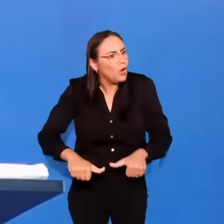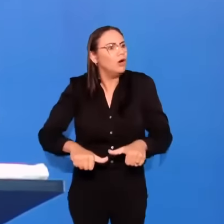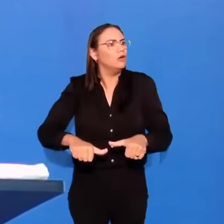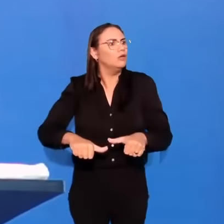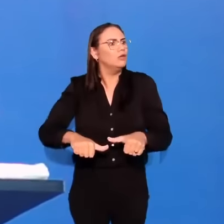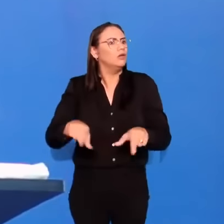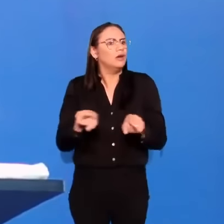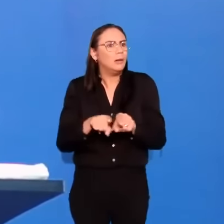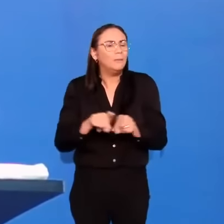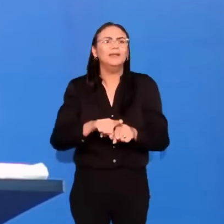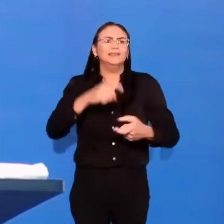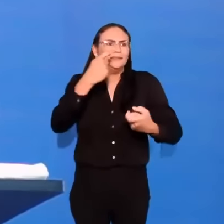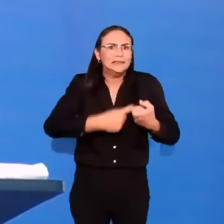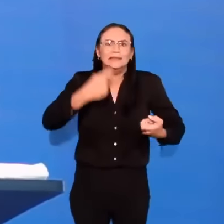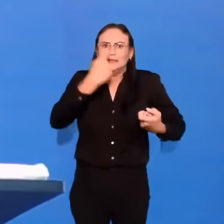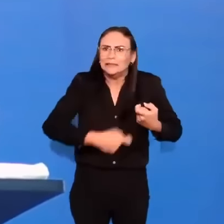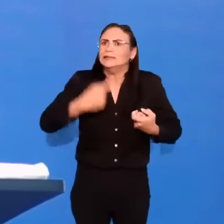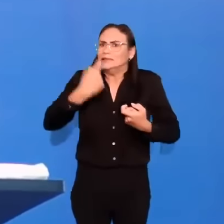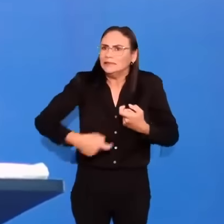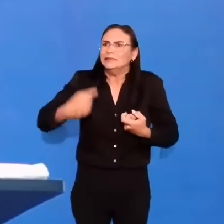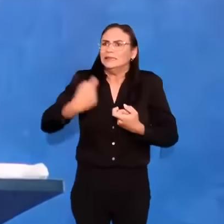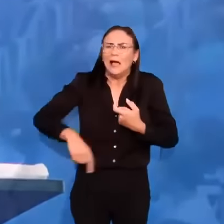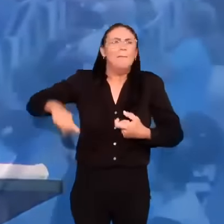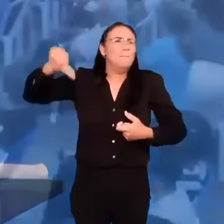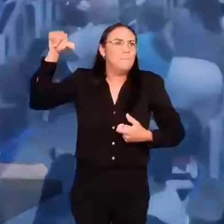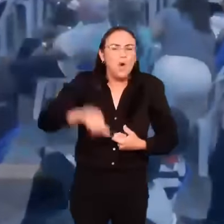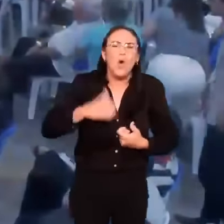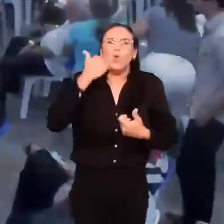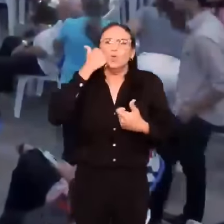sexualmente, a cada ano que passa.